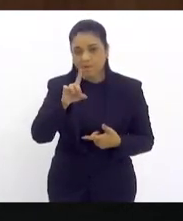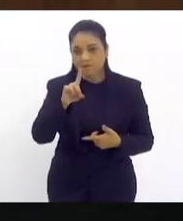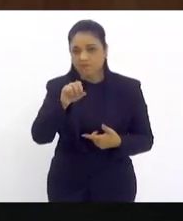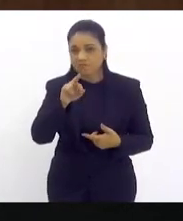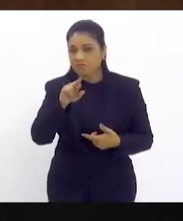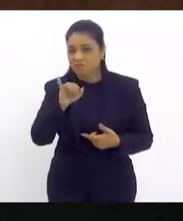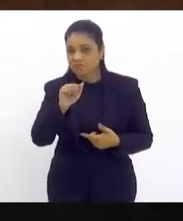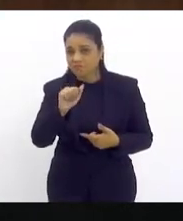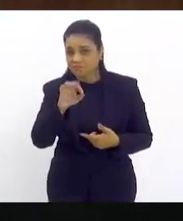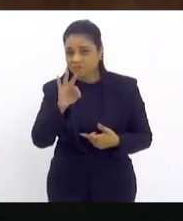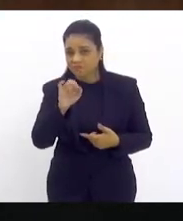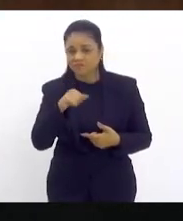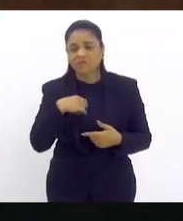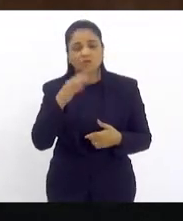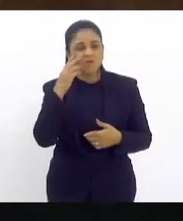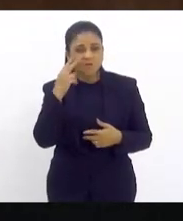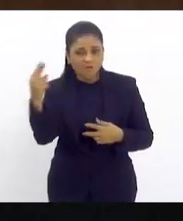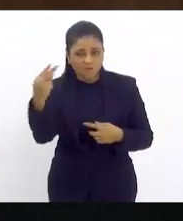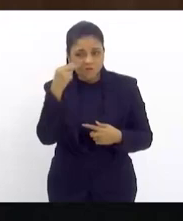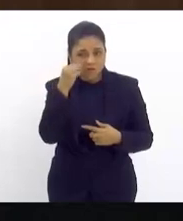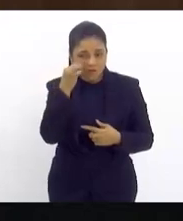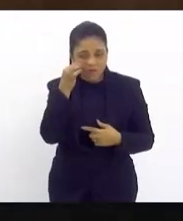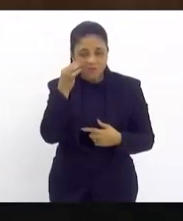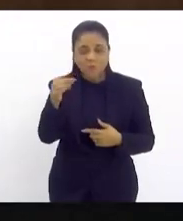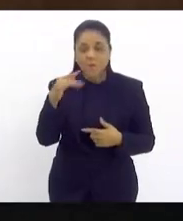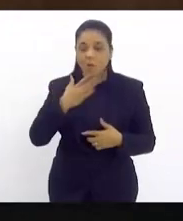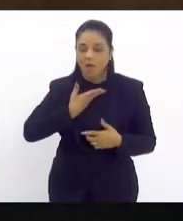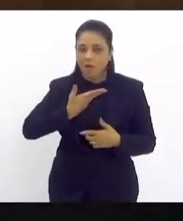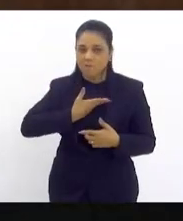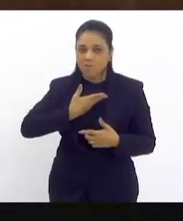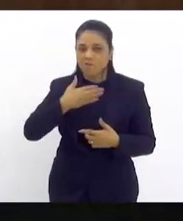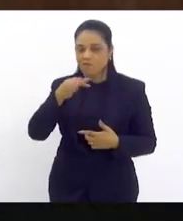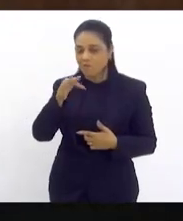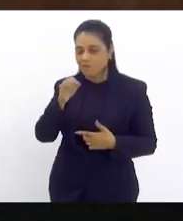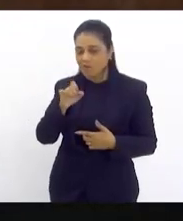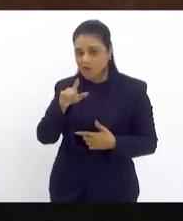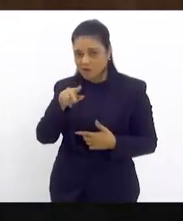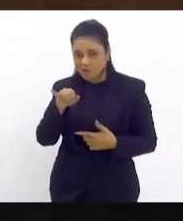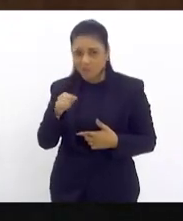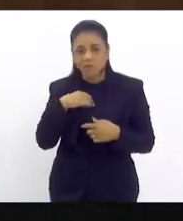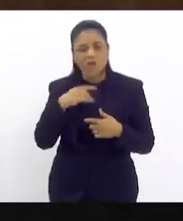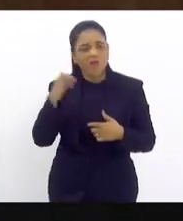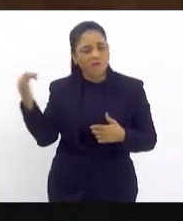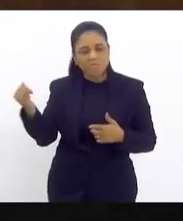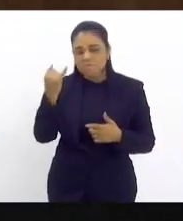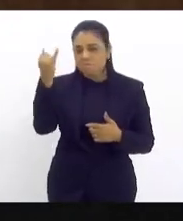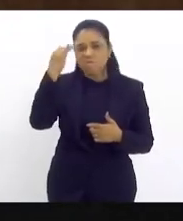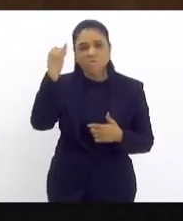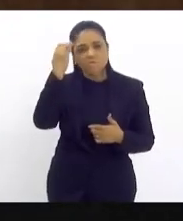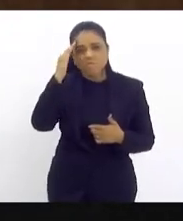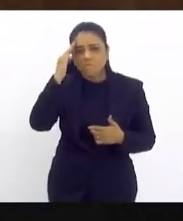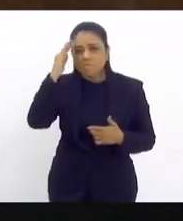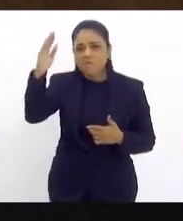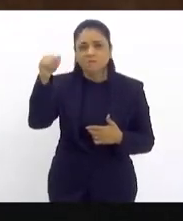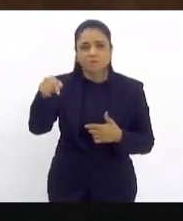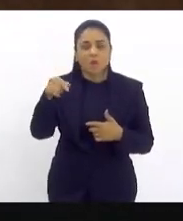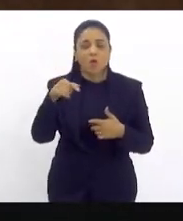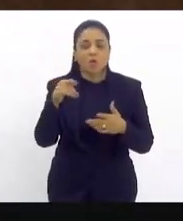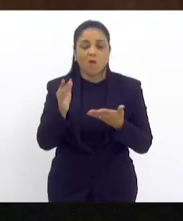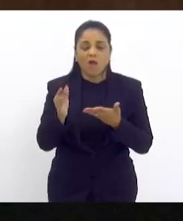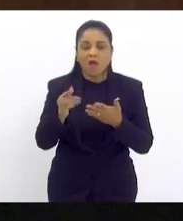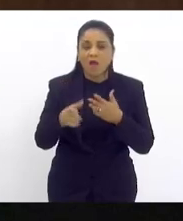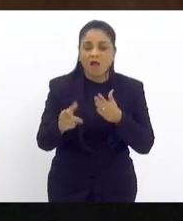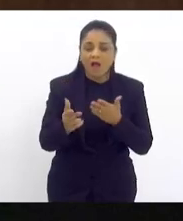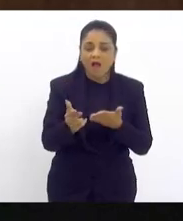assistindo com muita atenção, meu querido amigo. Isso é fundamental, porque se você tem um diagnóstico precoce, você pode